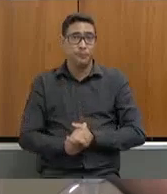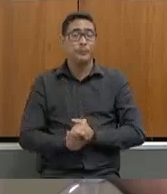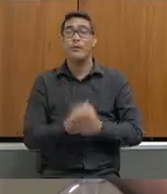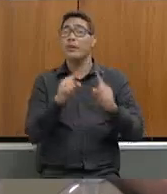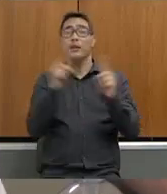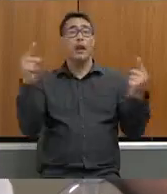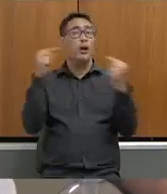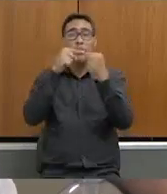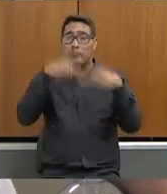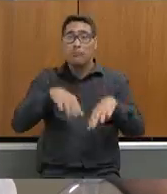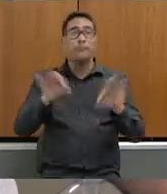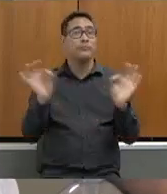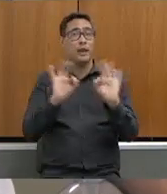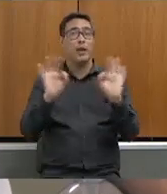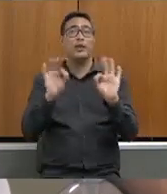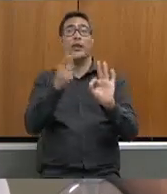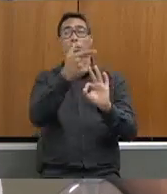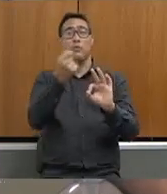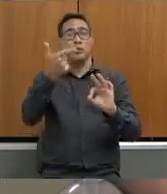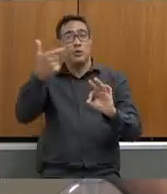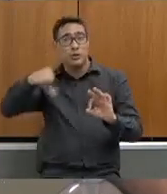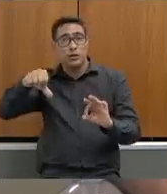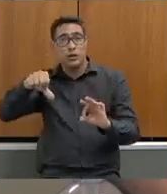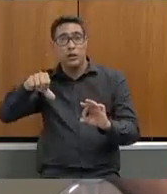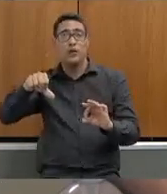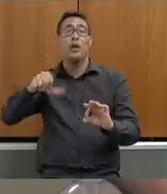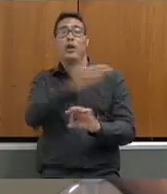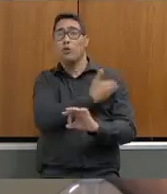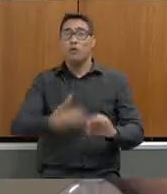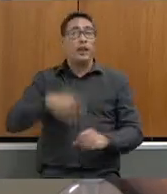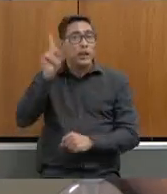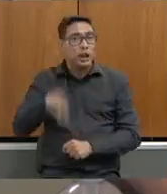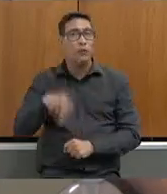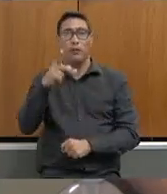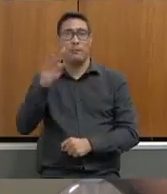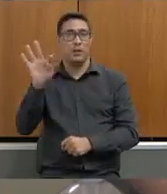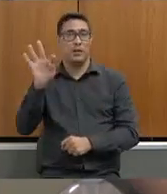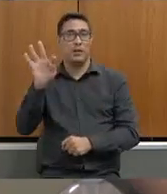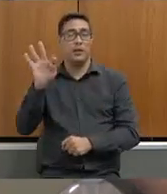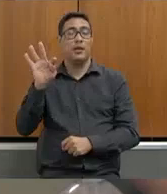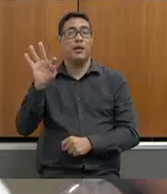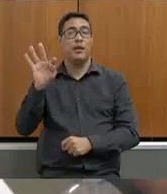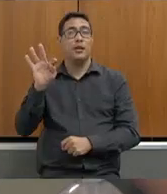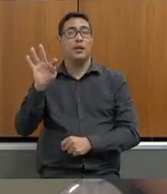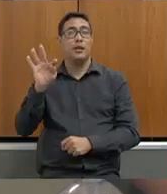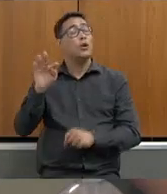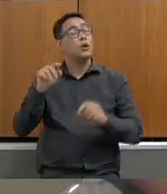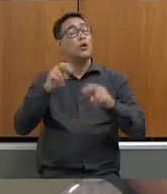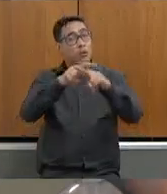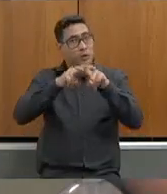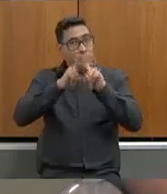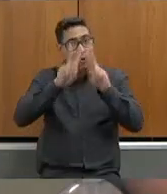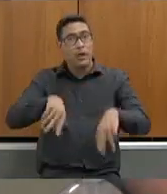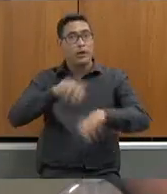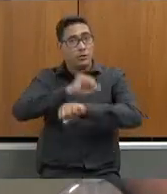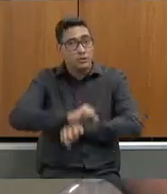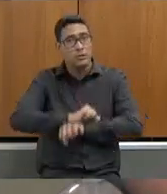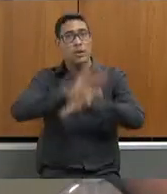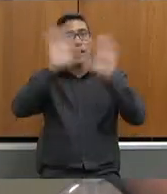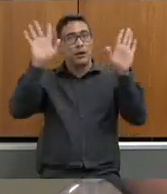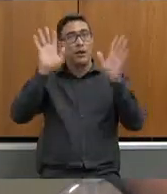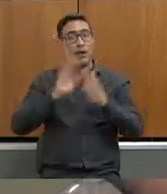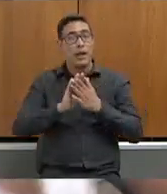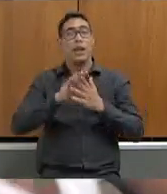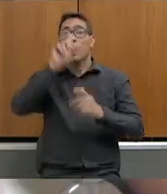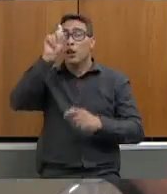cumpriu o mínimo constitucional em 2019 e o governo não era do PT então eu quero esclarecer que não